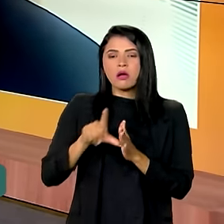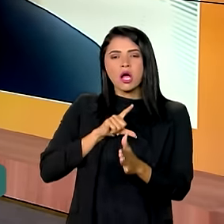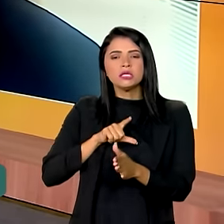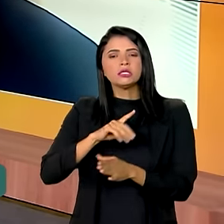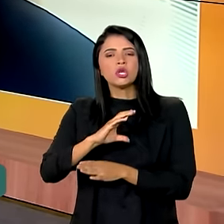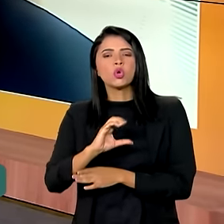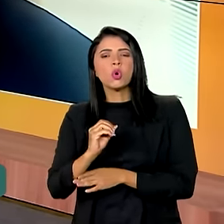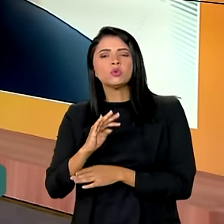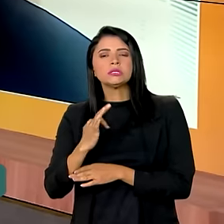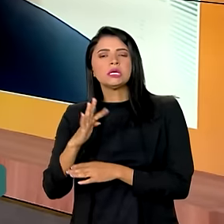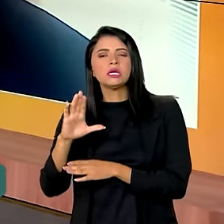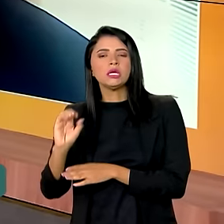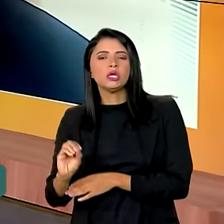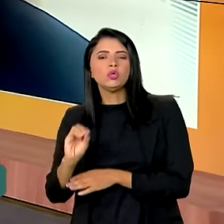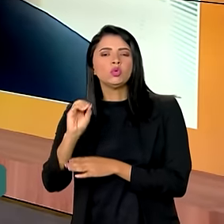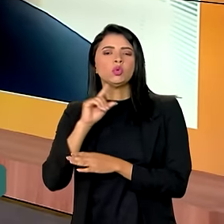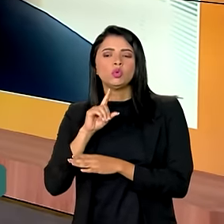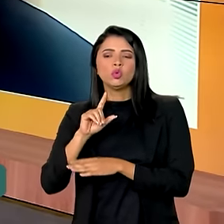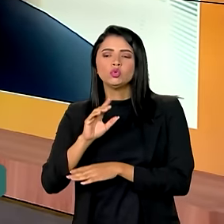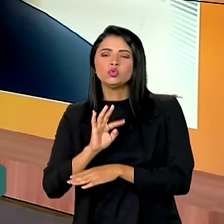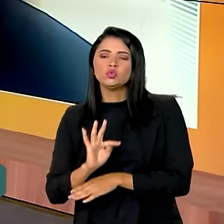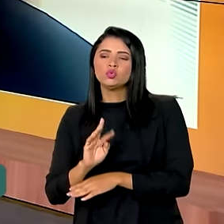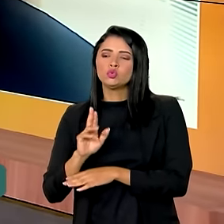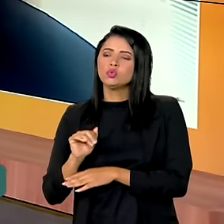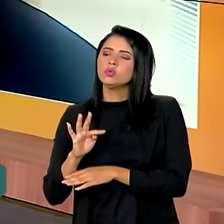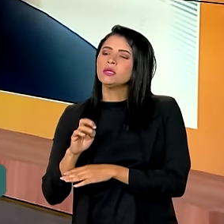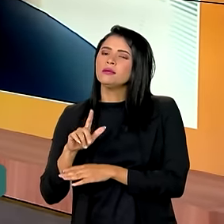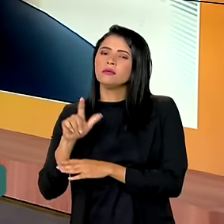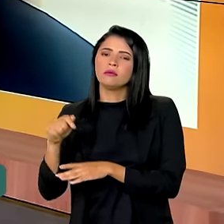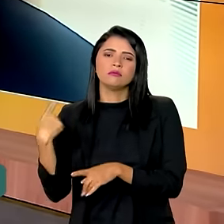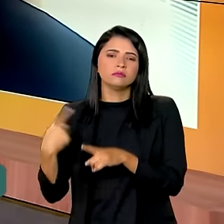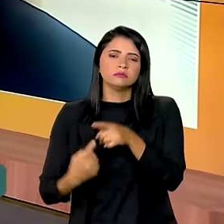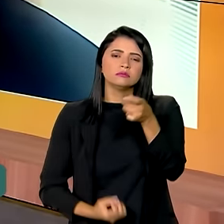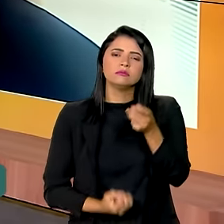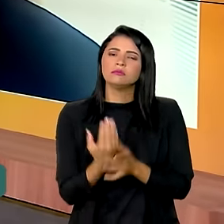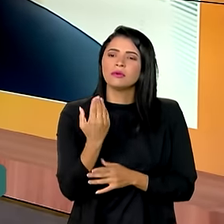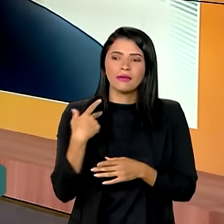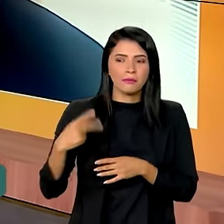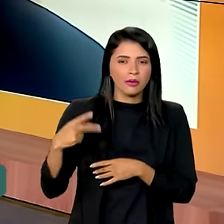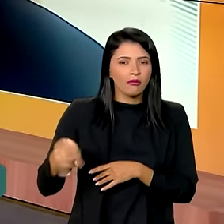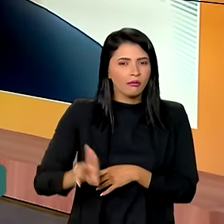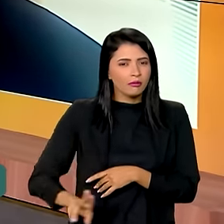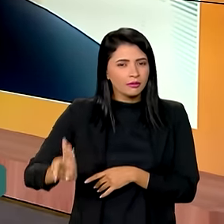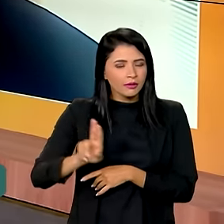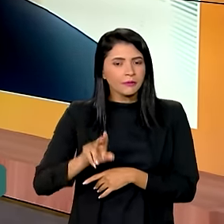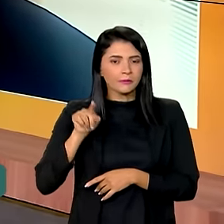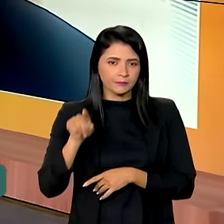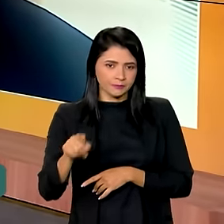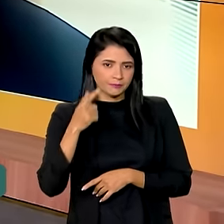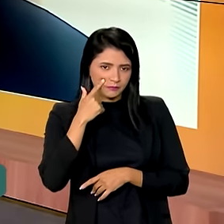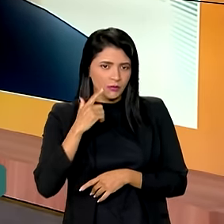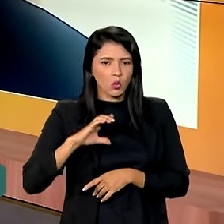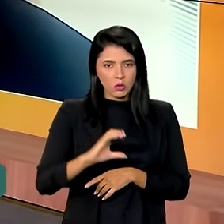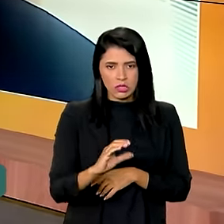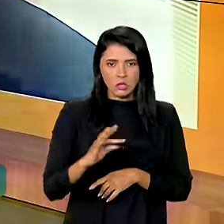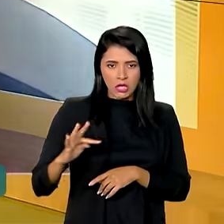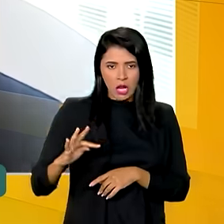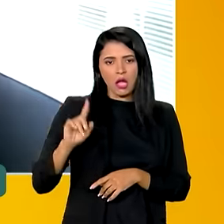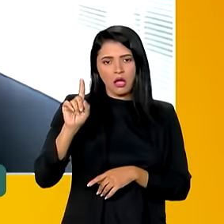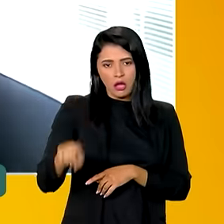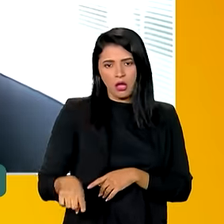Explica para a gente a importância deles, para quem essa nova ferramenta foi criada. Os conselhos tutelares são órgãos